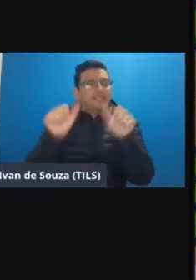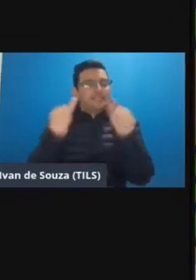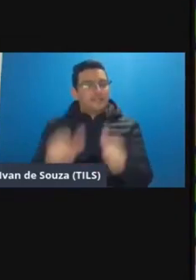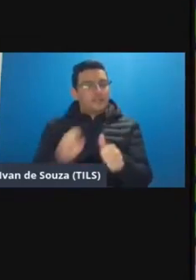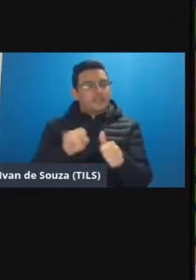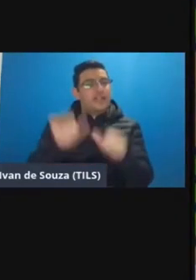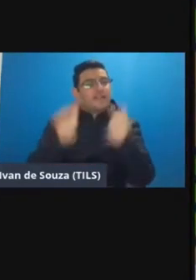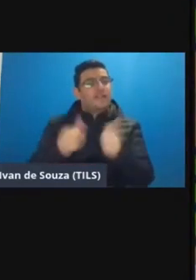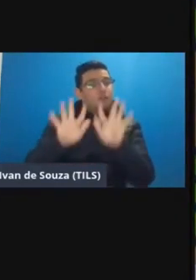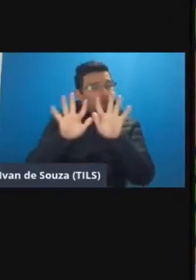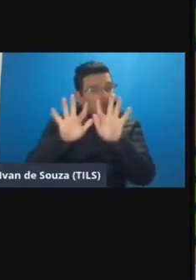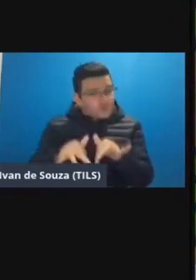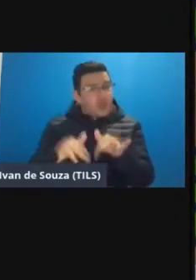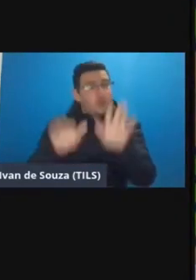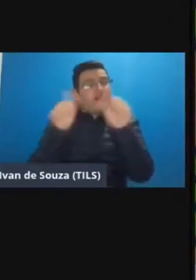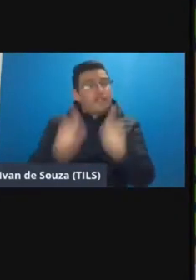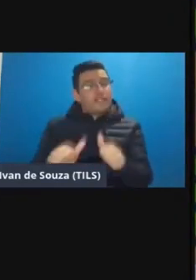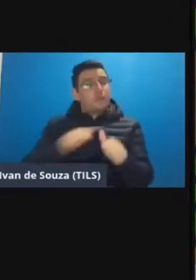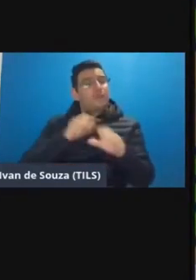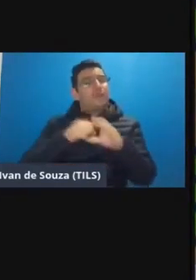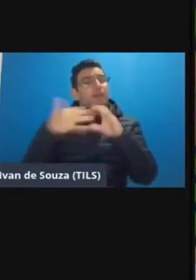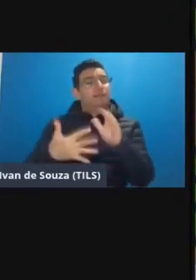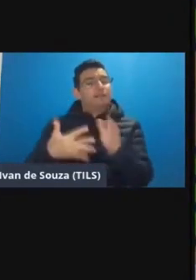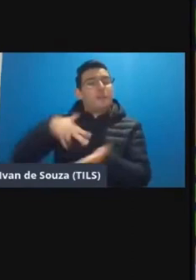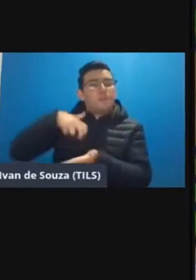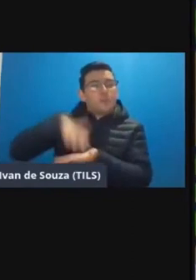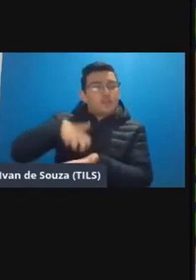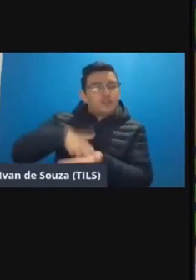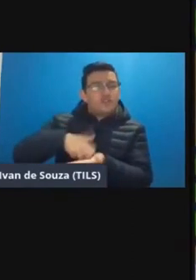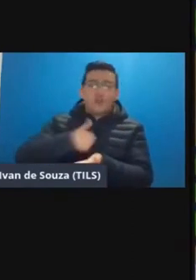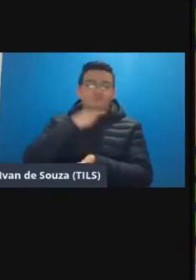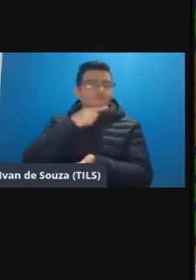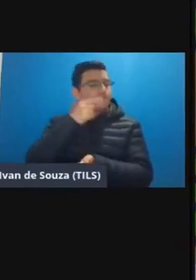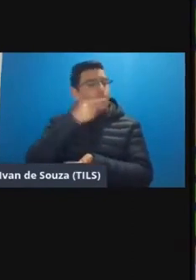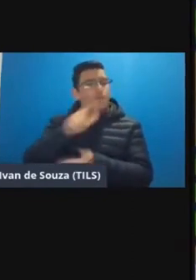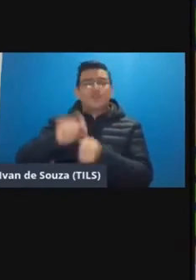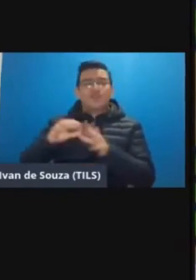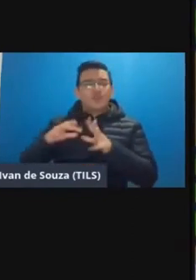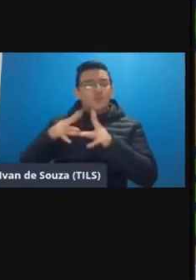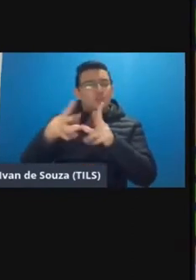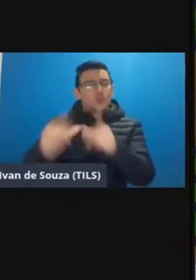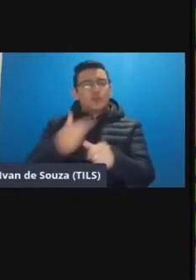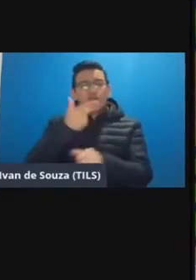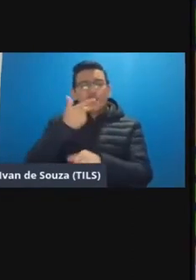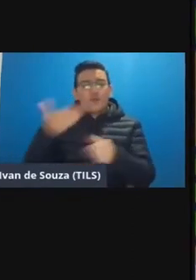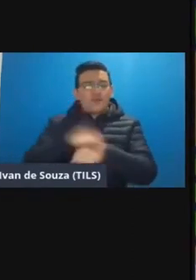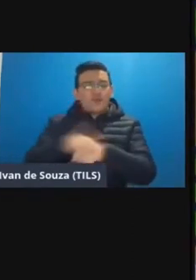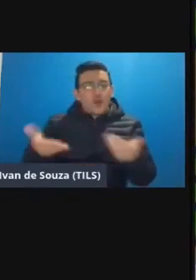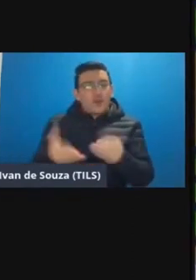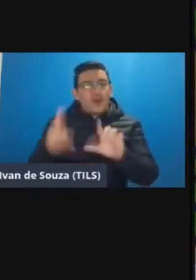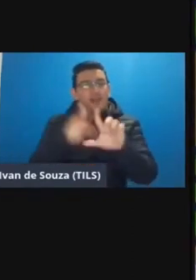avaliação para fazer só no final e essa avaliação tem caráter punitivo eu não consigo fazer tudo isso que a gente falou até agora nessa live né a minha